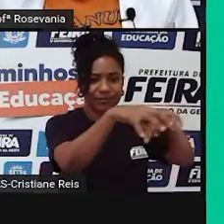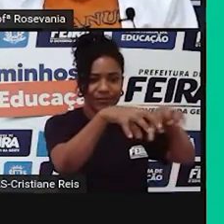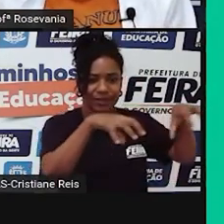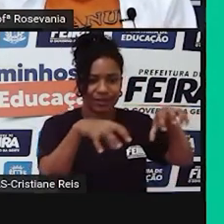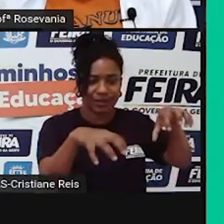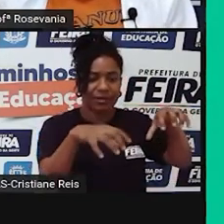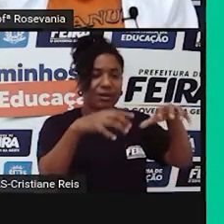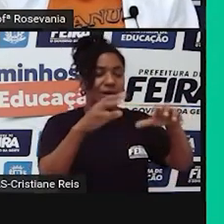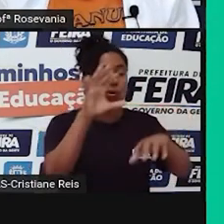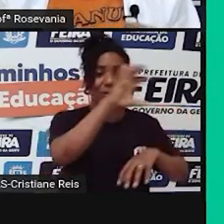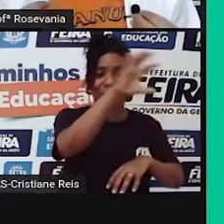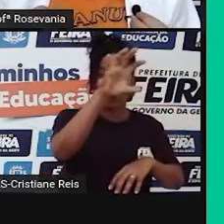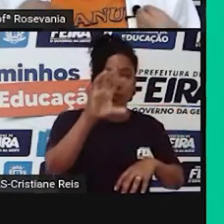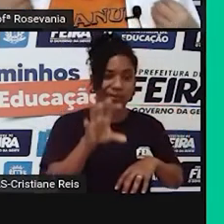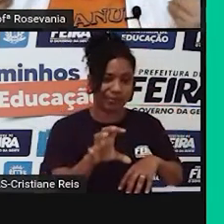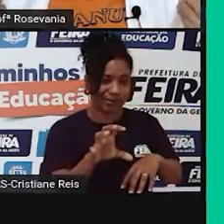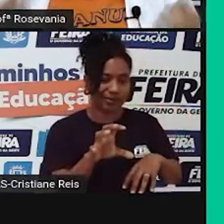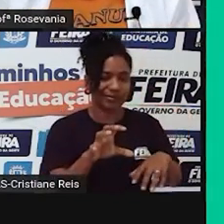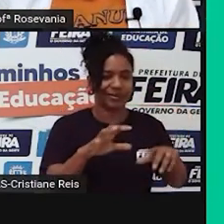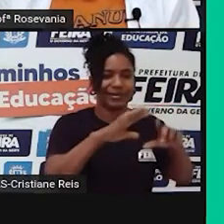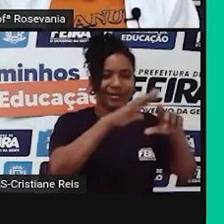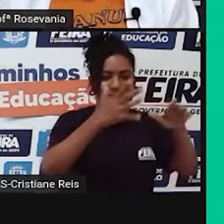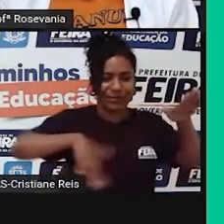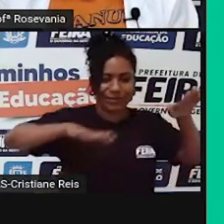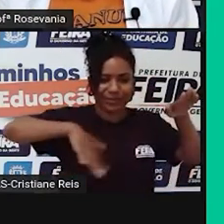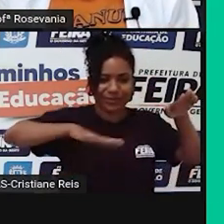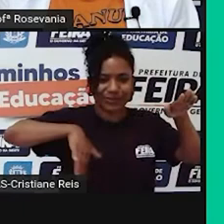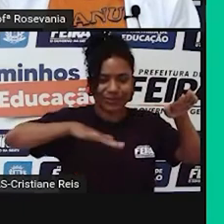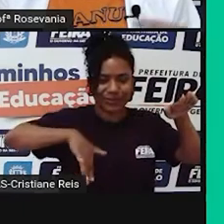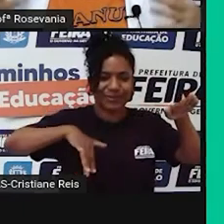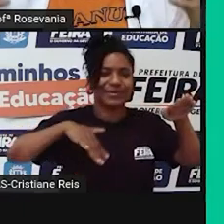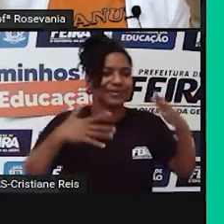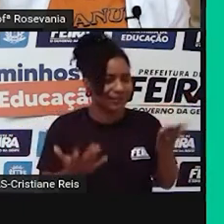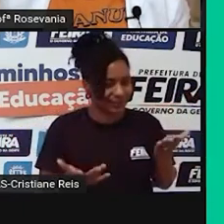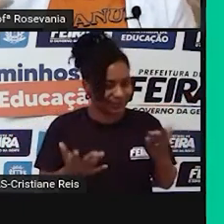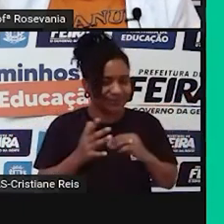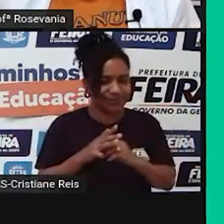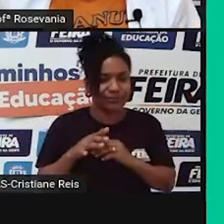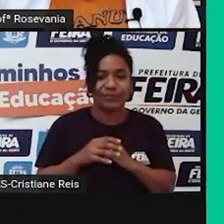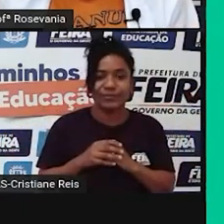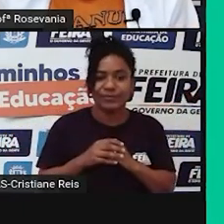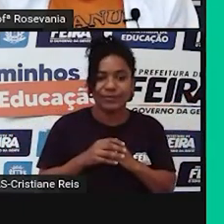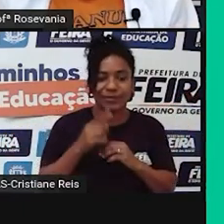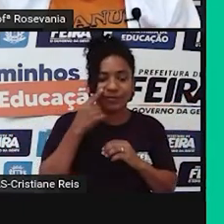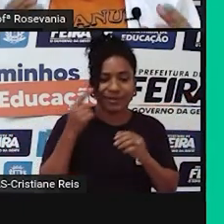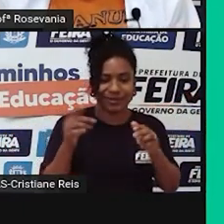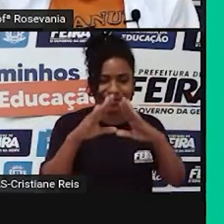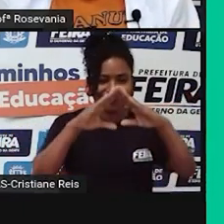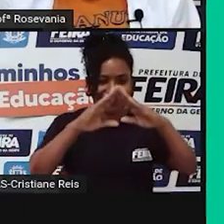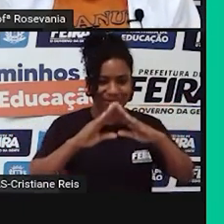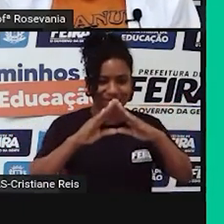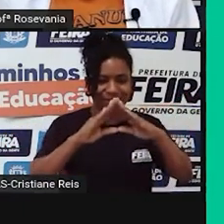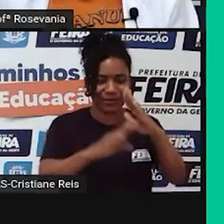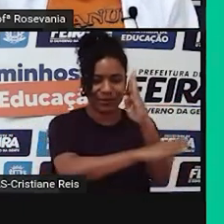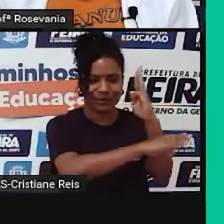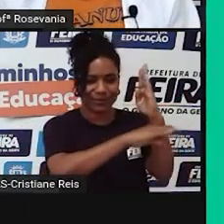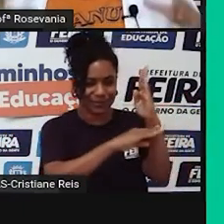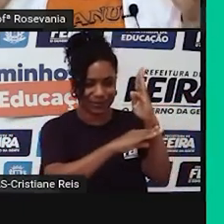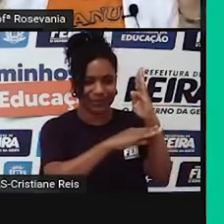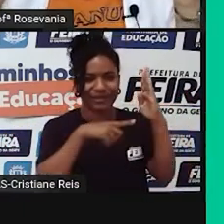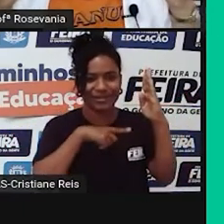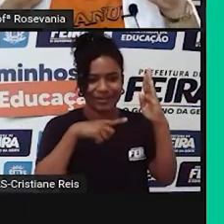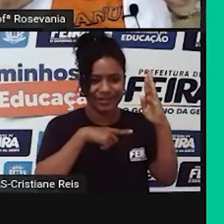não é bem povoado, e que a nossa pirâmide etária, ela tem uma base grande ainda, embora esteja diminuindo,